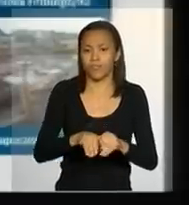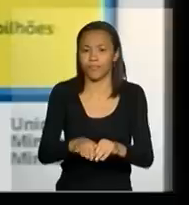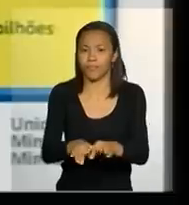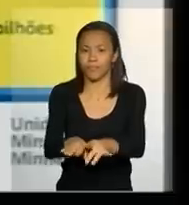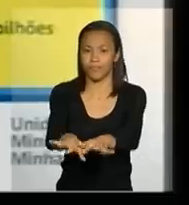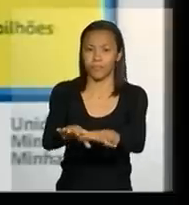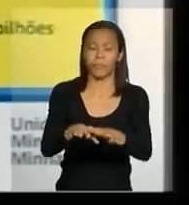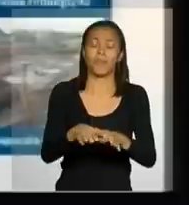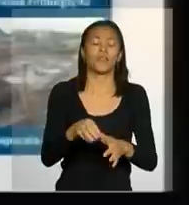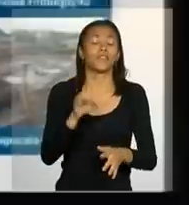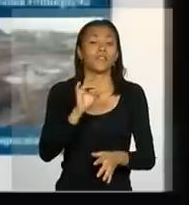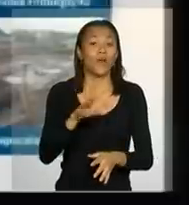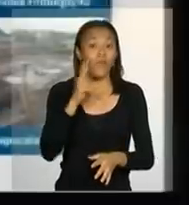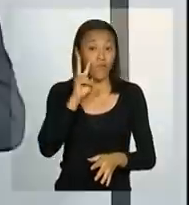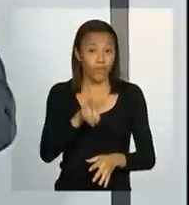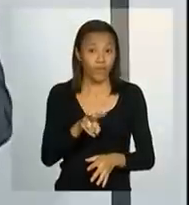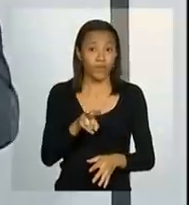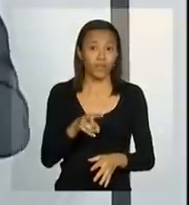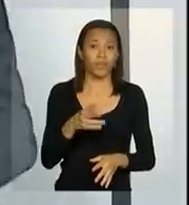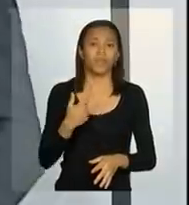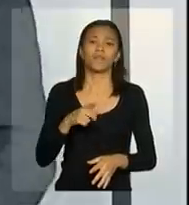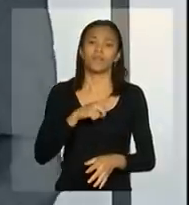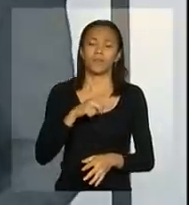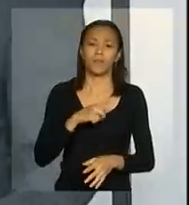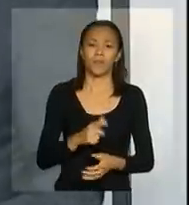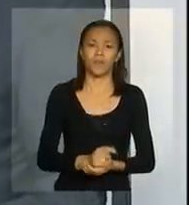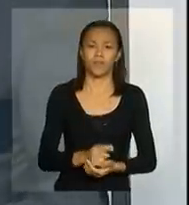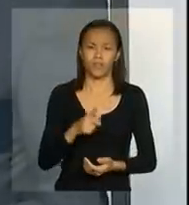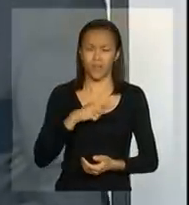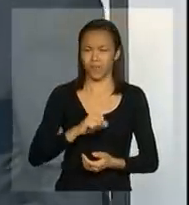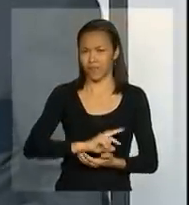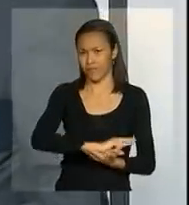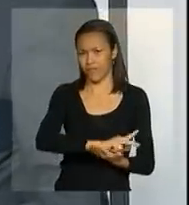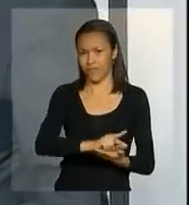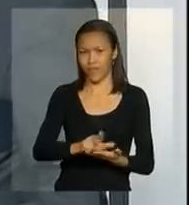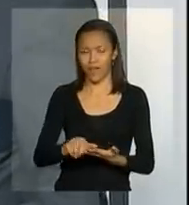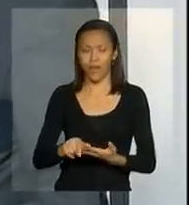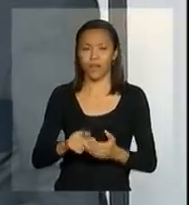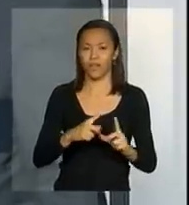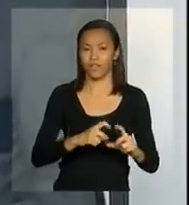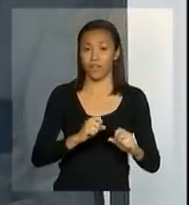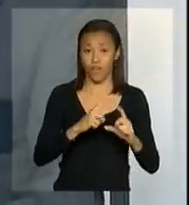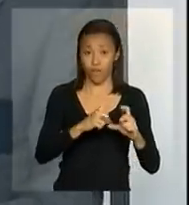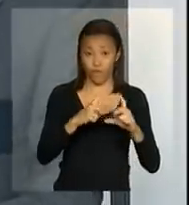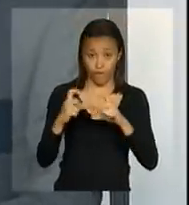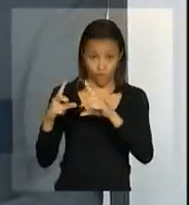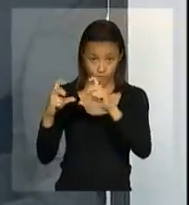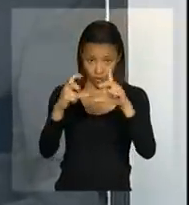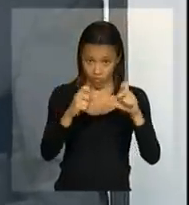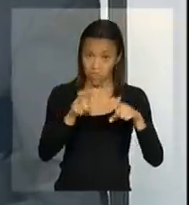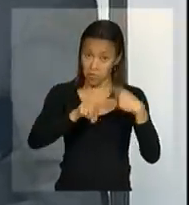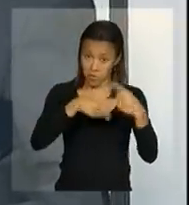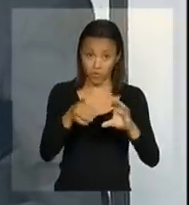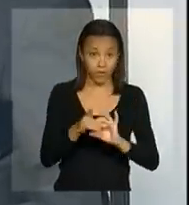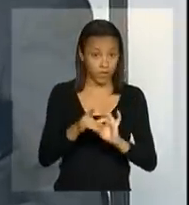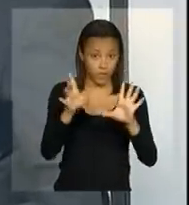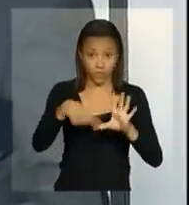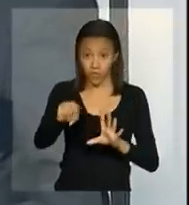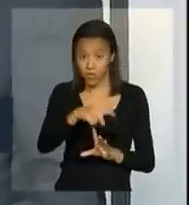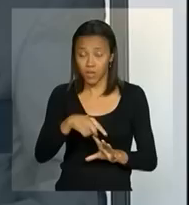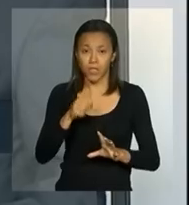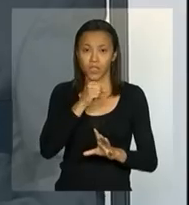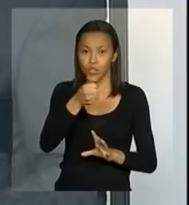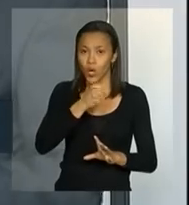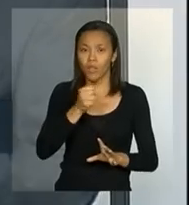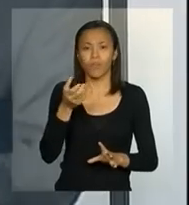Enfim, só para que nós tínhamos N fotos aí, depois está até a disposição também do pessoal da